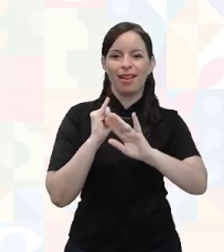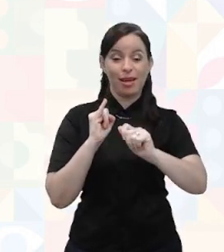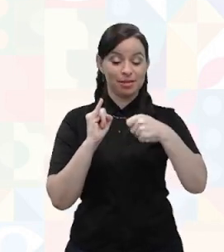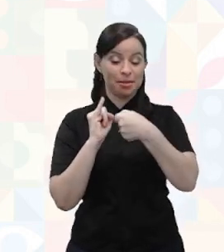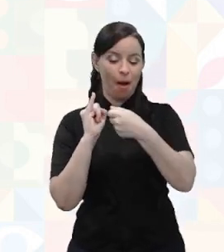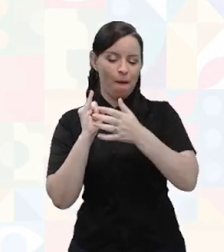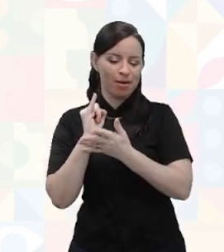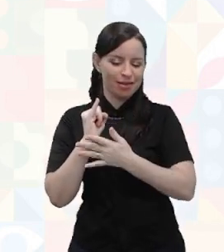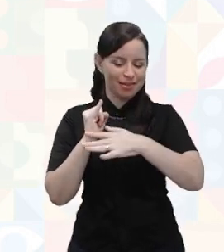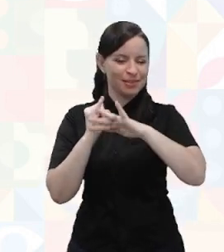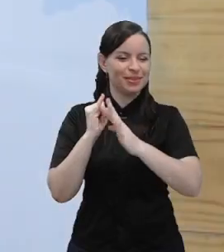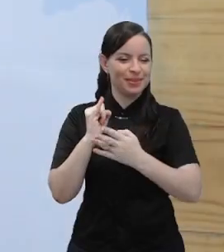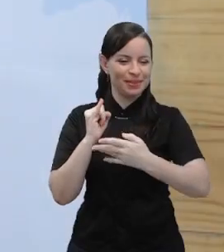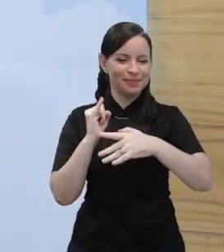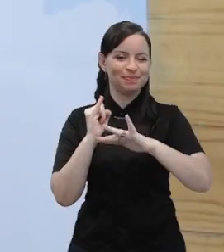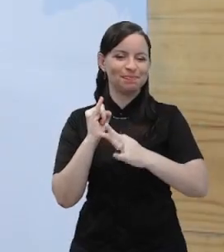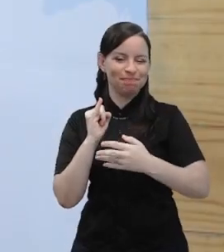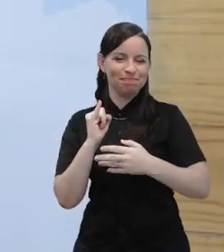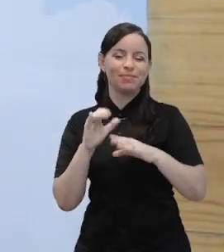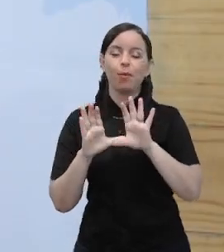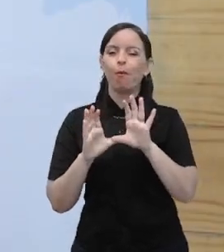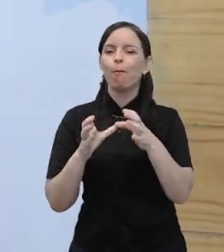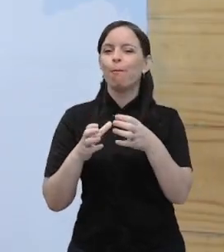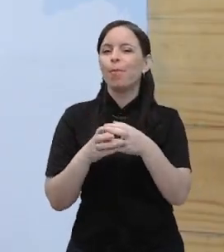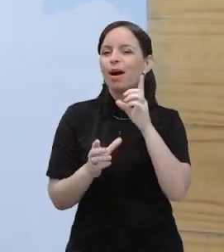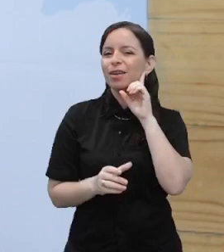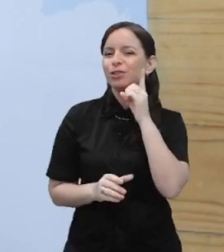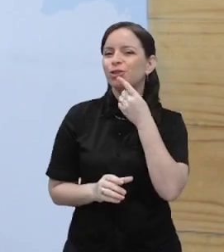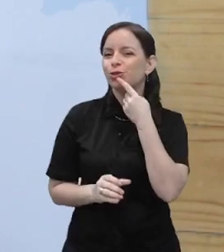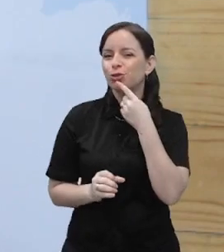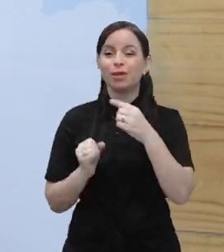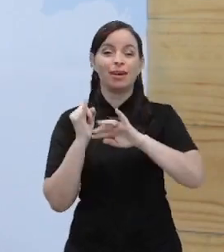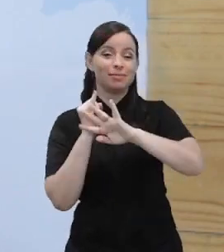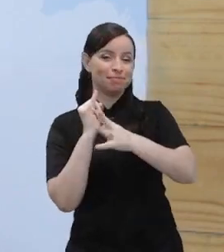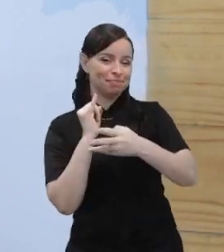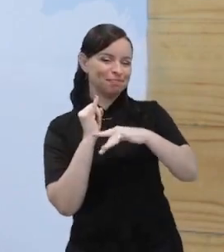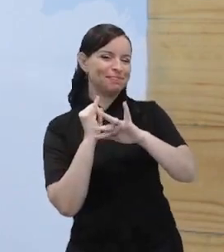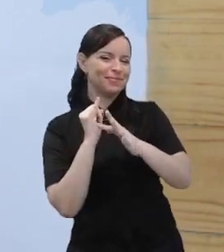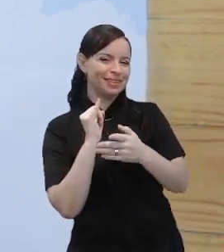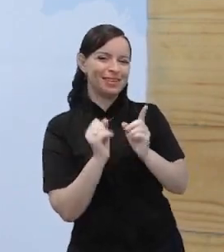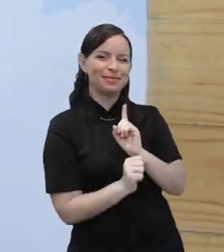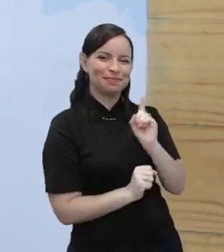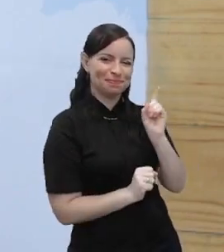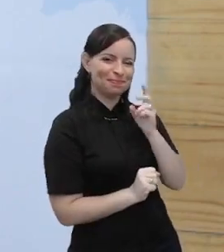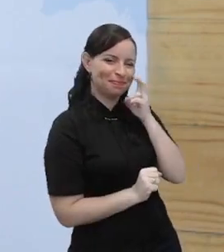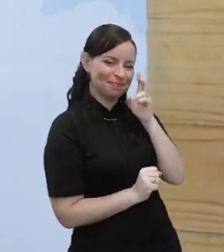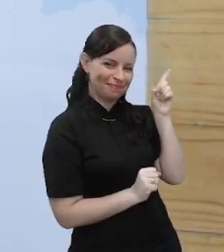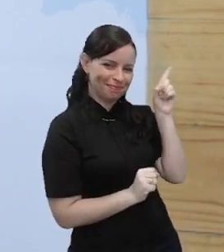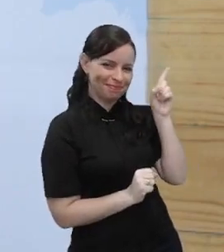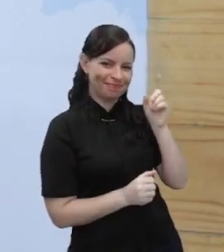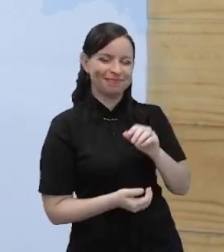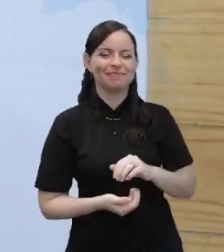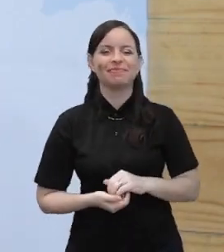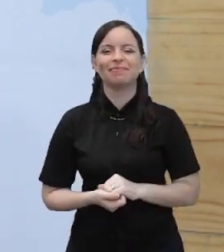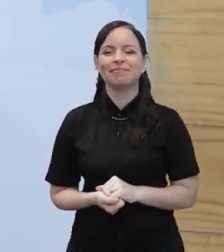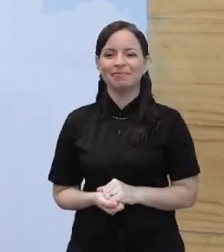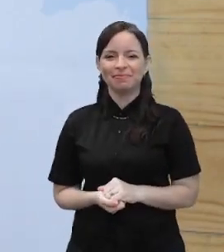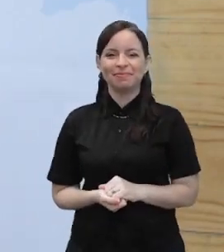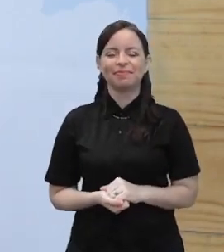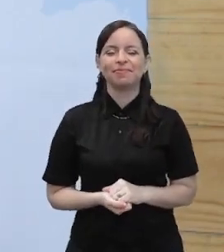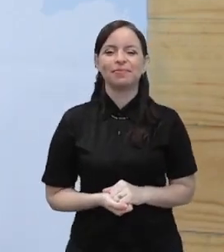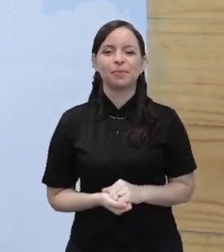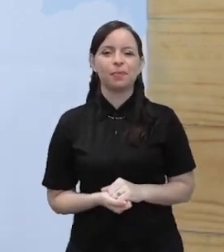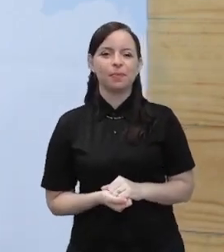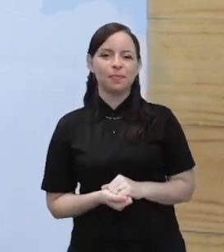tá bom? Então esse é o sinal. Comunidade surda de ilhas, tá? Ou ilhas, vai depender aí do seu contexto.